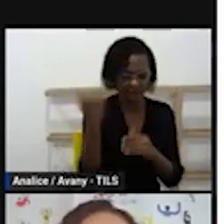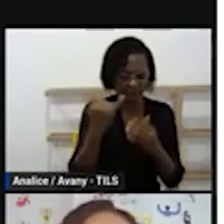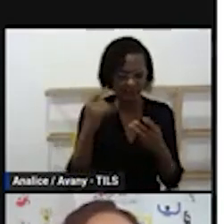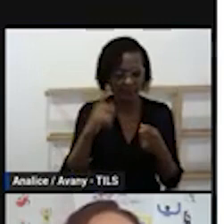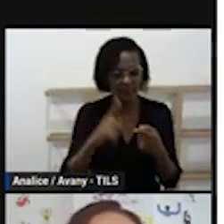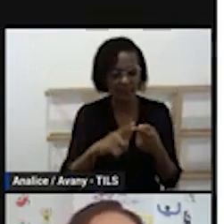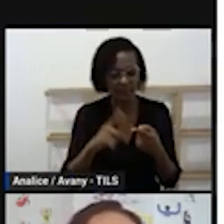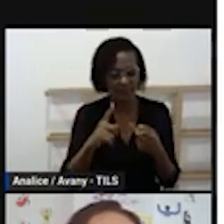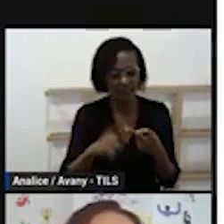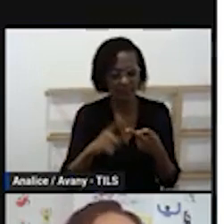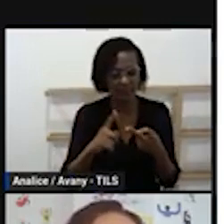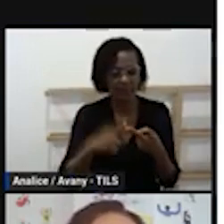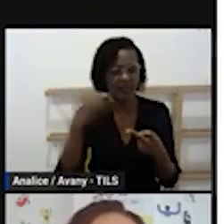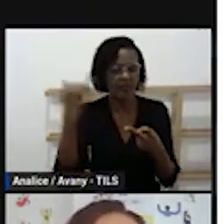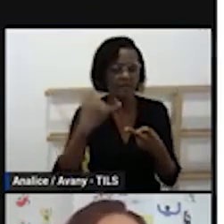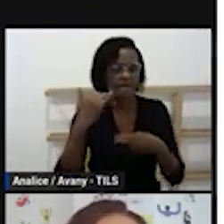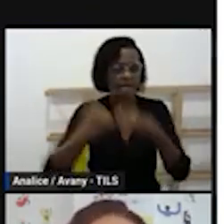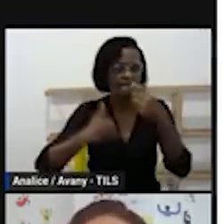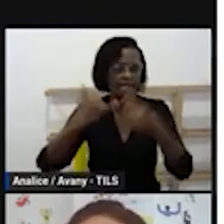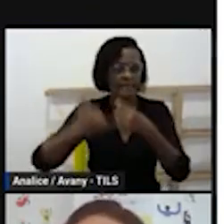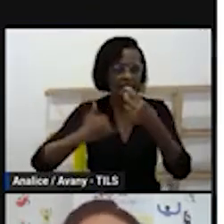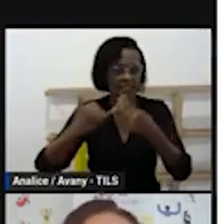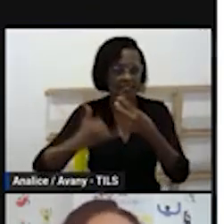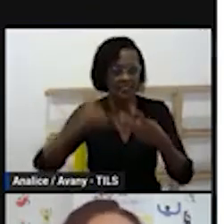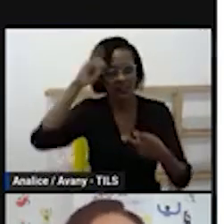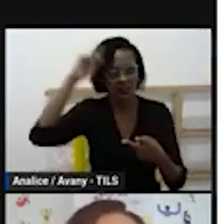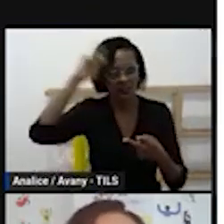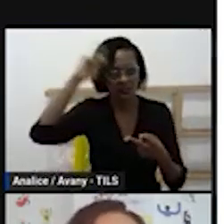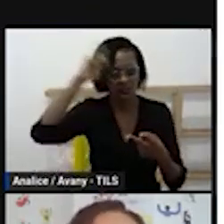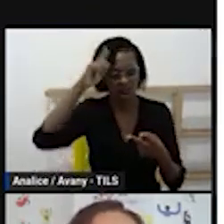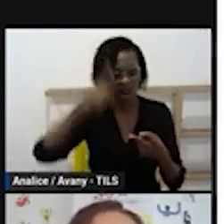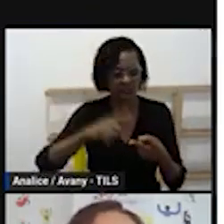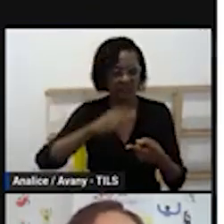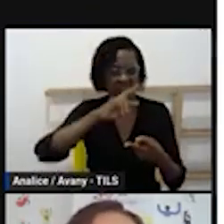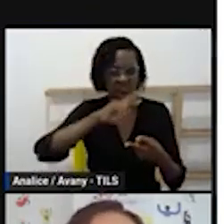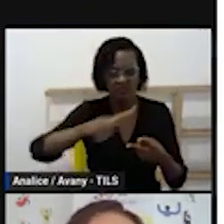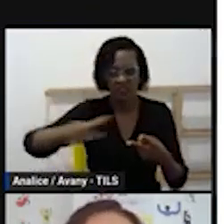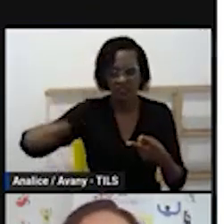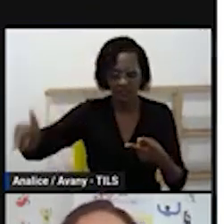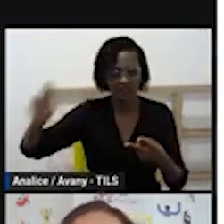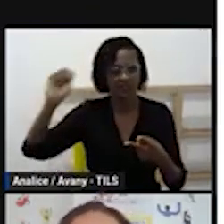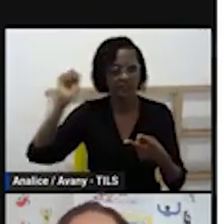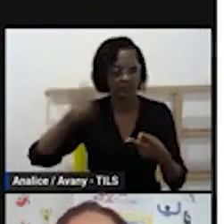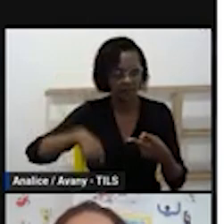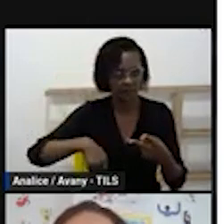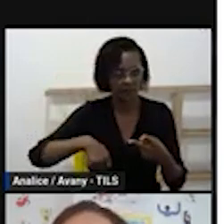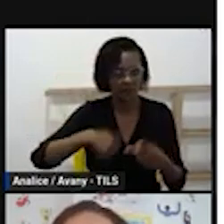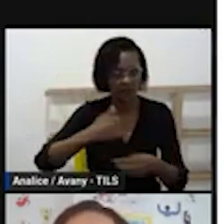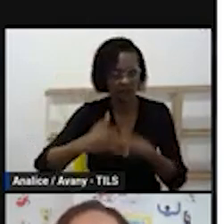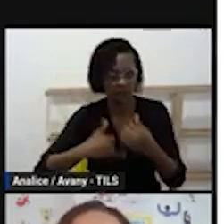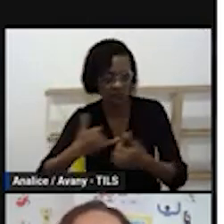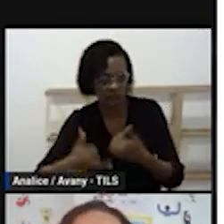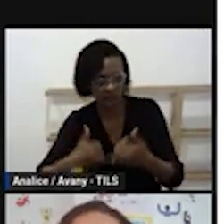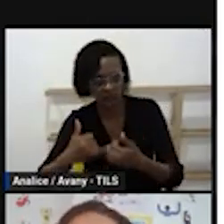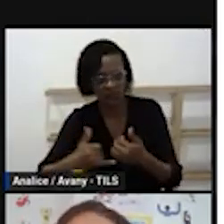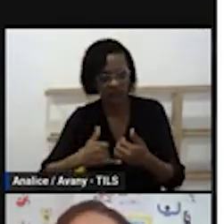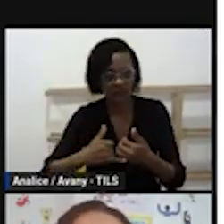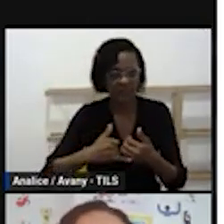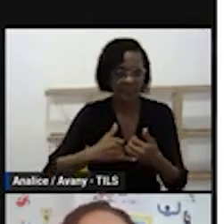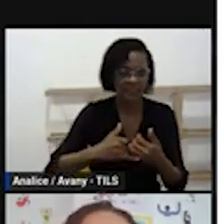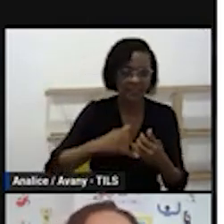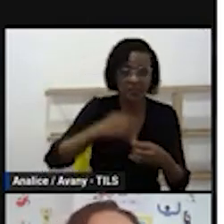os dias então aí entra o brincar de várias formas várias dimensões né através de jogos brincadeira livre brincadeira